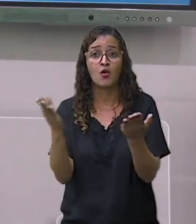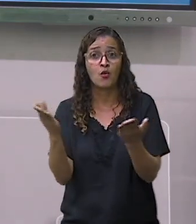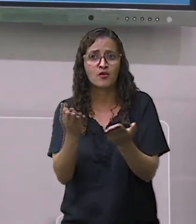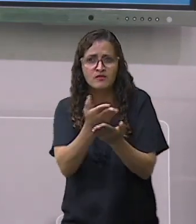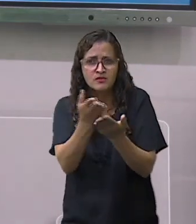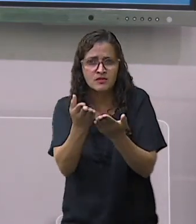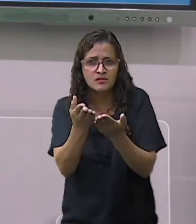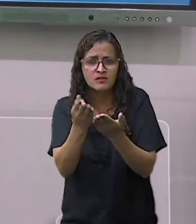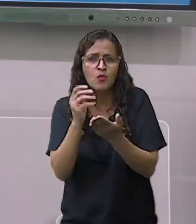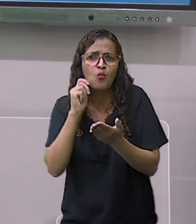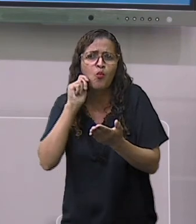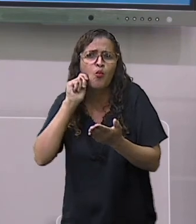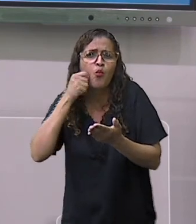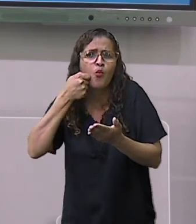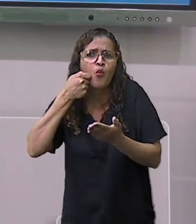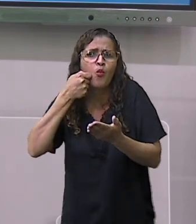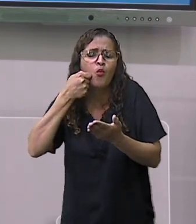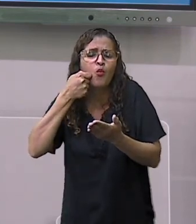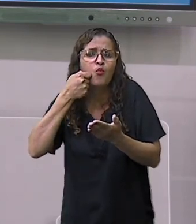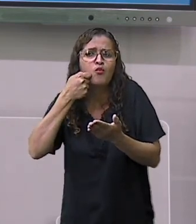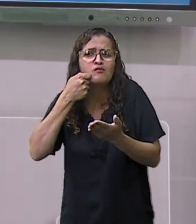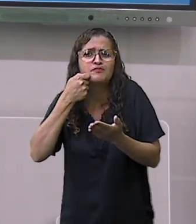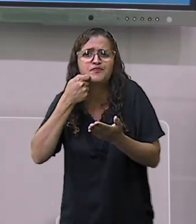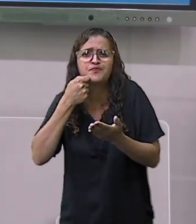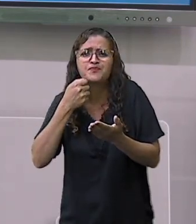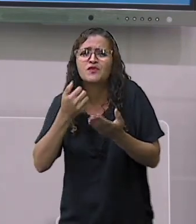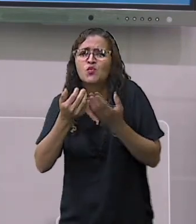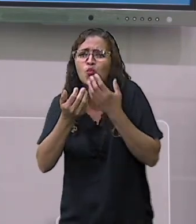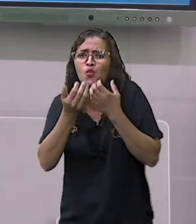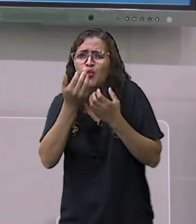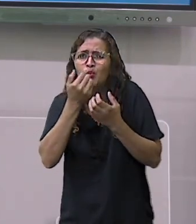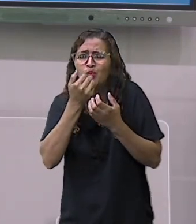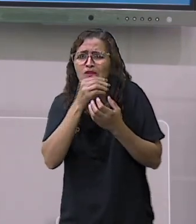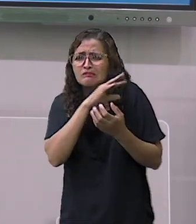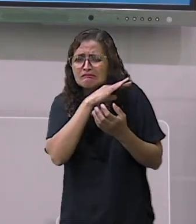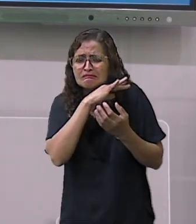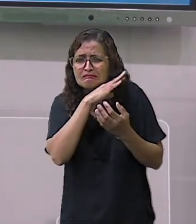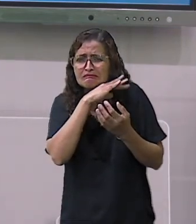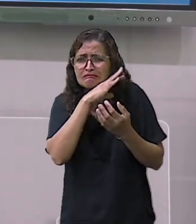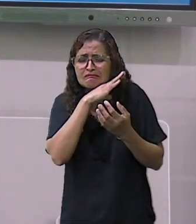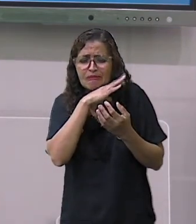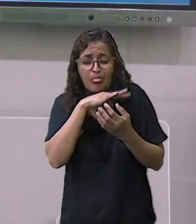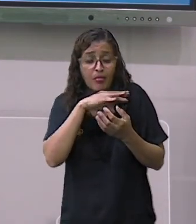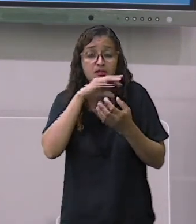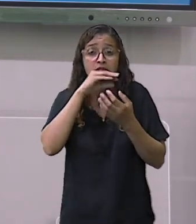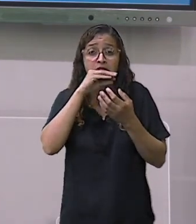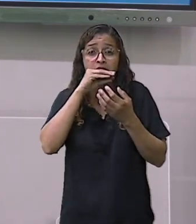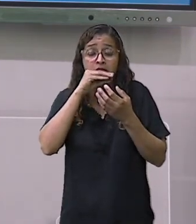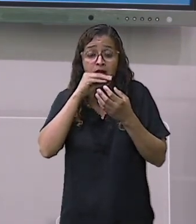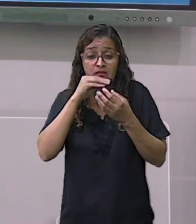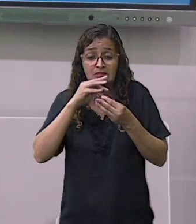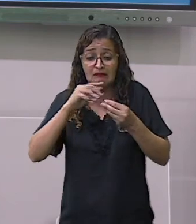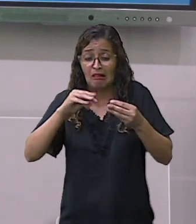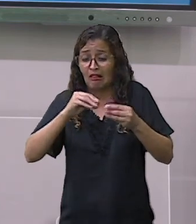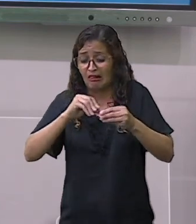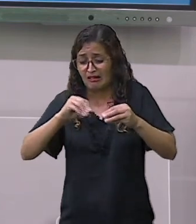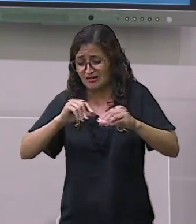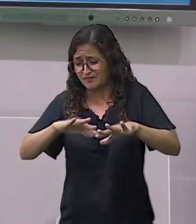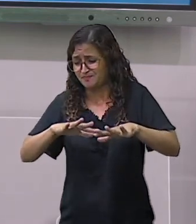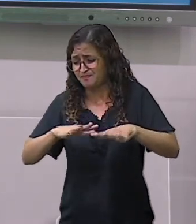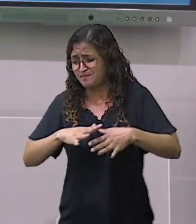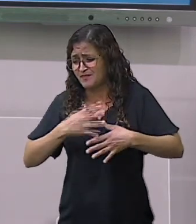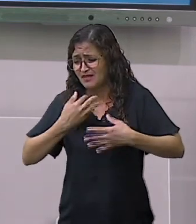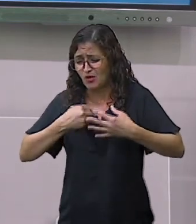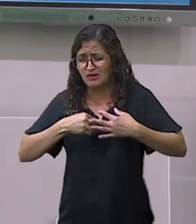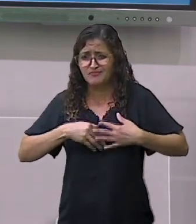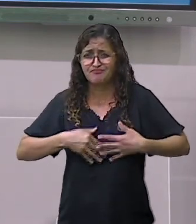o acontece? Aquilo ali vai fermentar no seu estômago e vai causar um mal-estar. E também nós temos